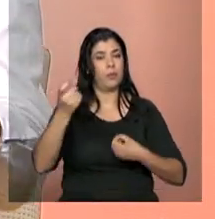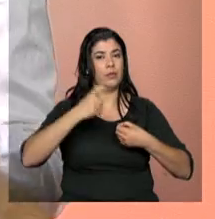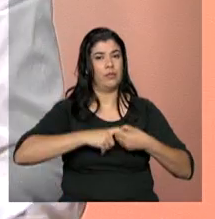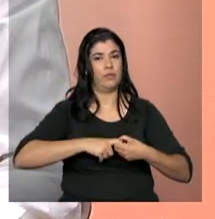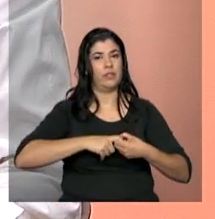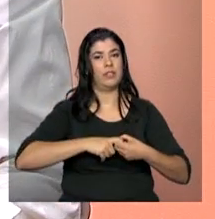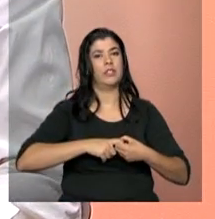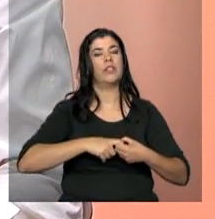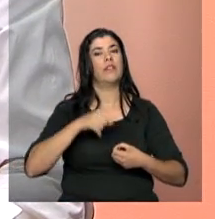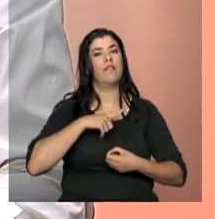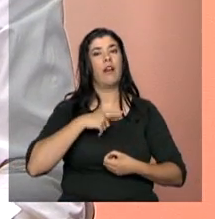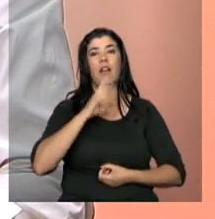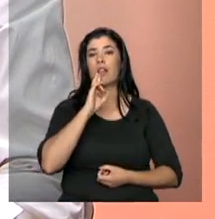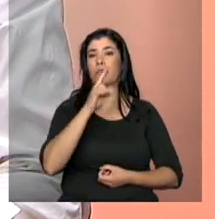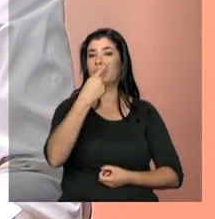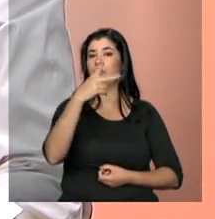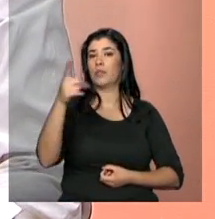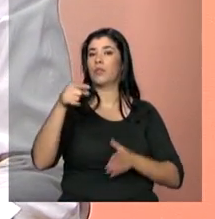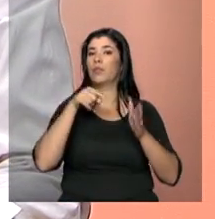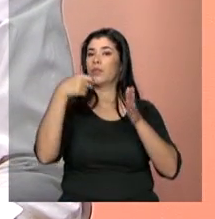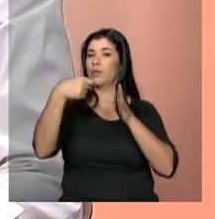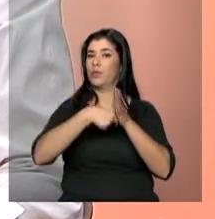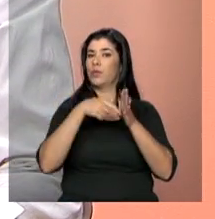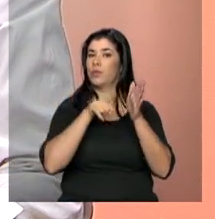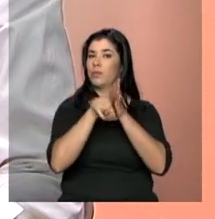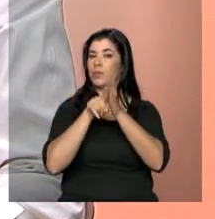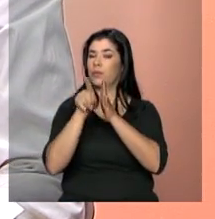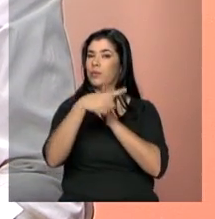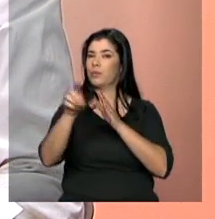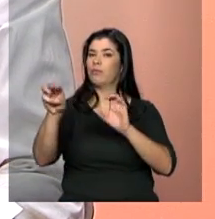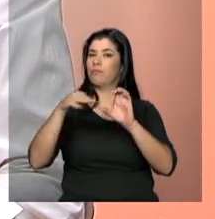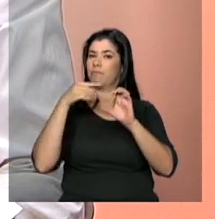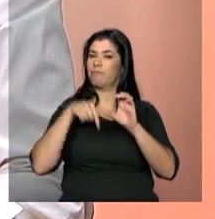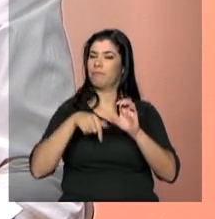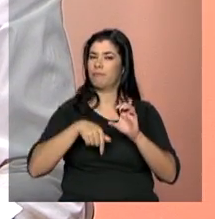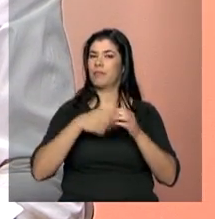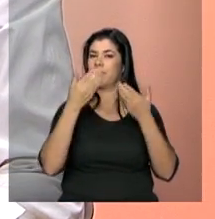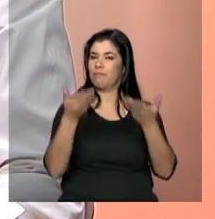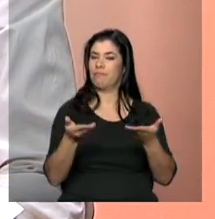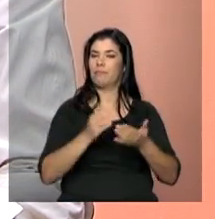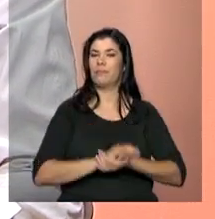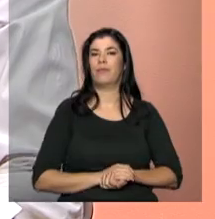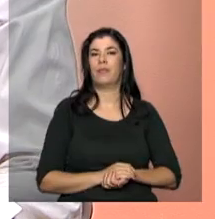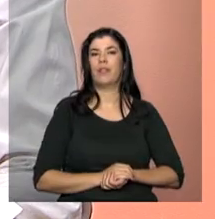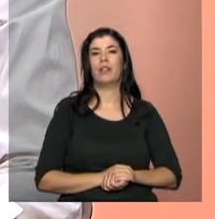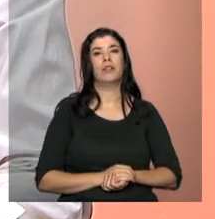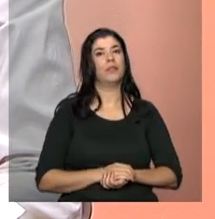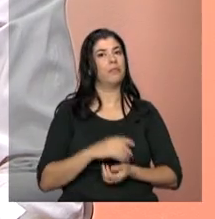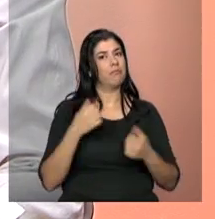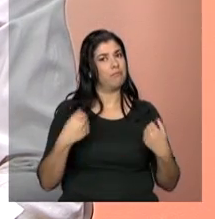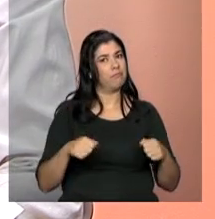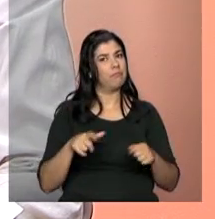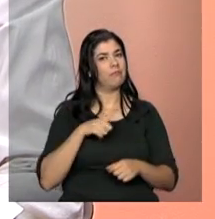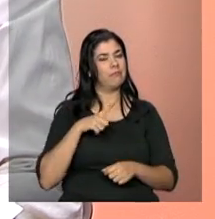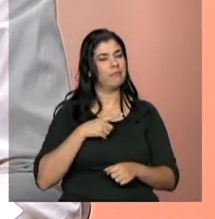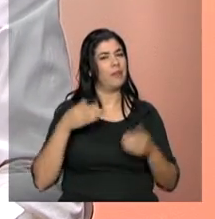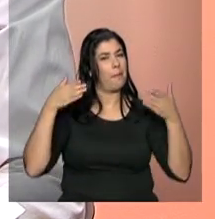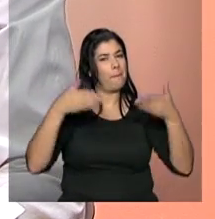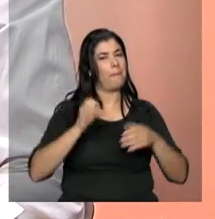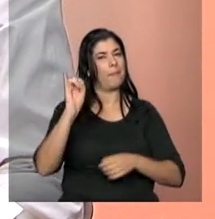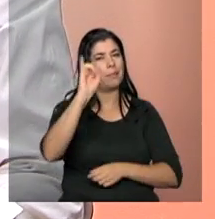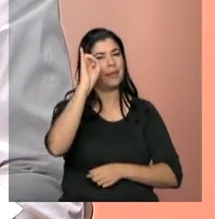a gente vai estar respondendo as perguntas enviadas por você, telespectador. Então, não deixe de participar.